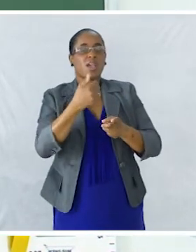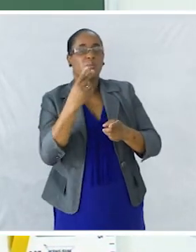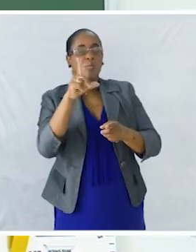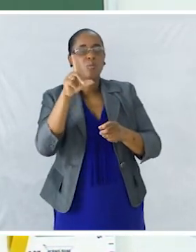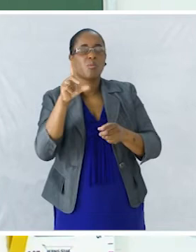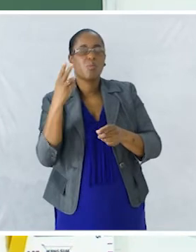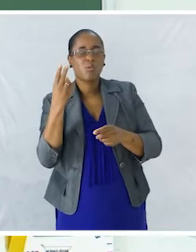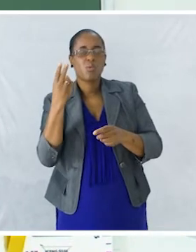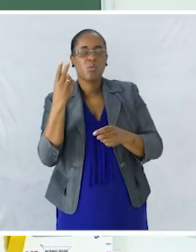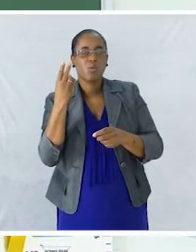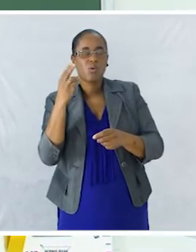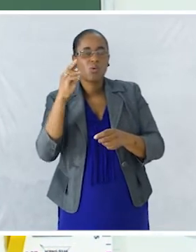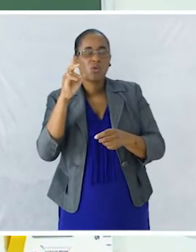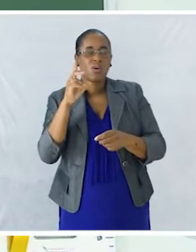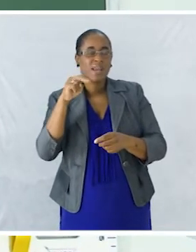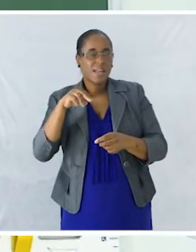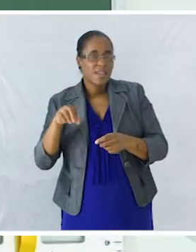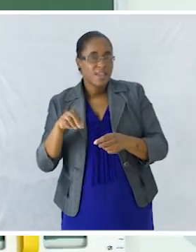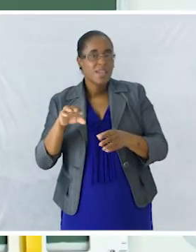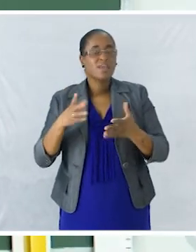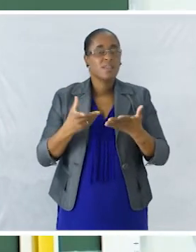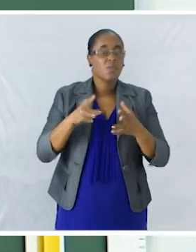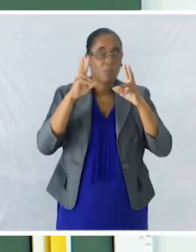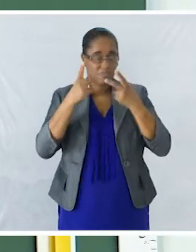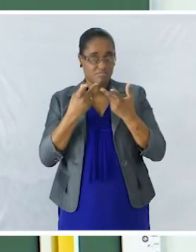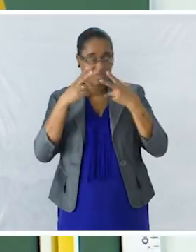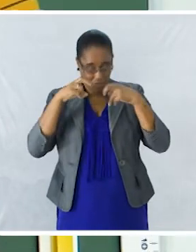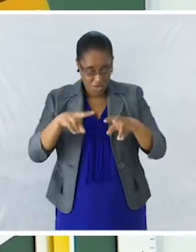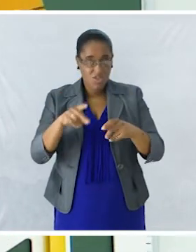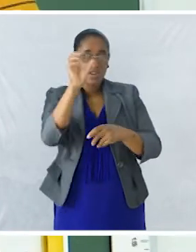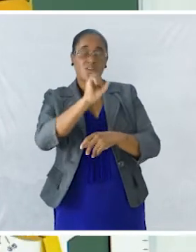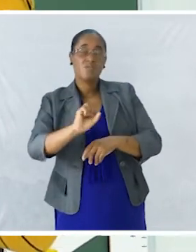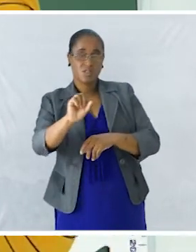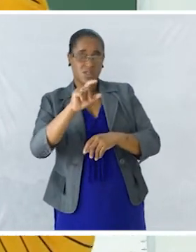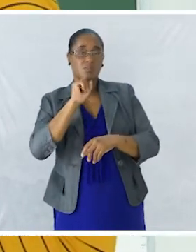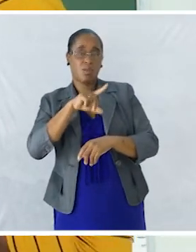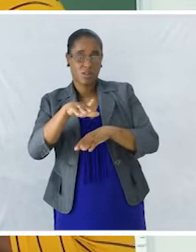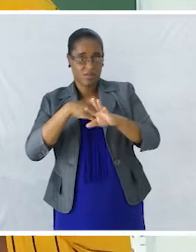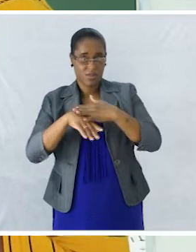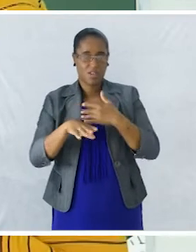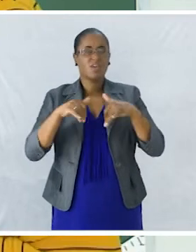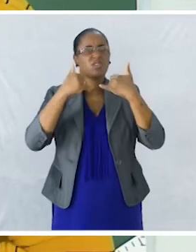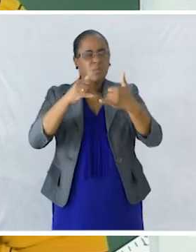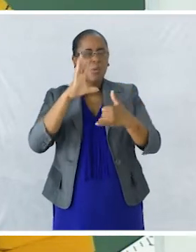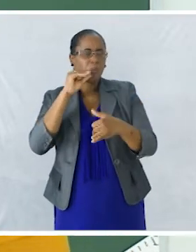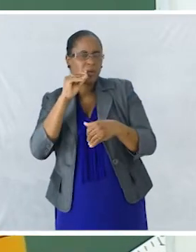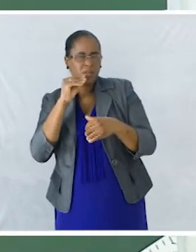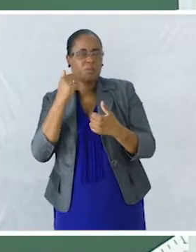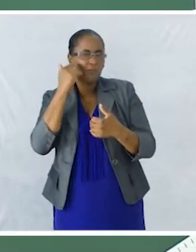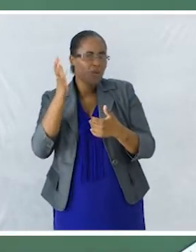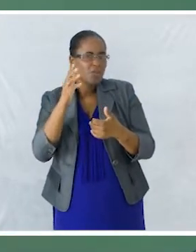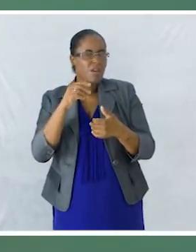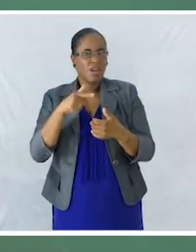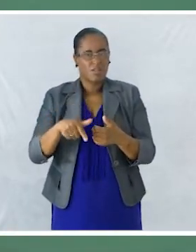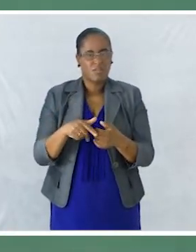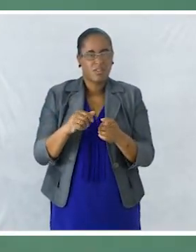bullying É uma pesquisa Que podem fazer Depois então O patinho sentiu-se humilhar O que é que ele fez? Ele